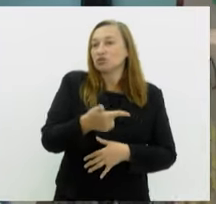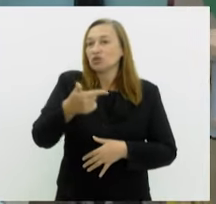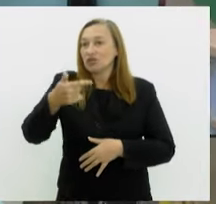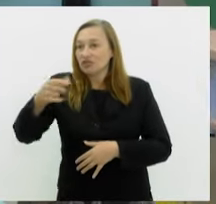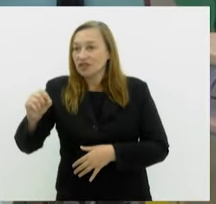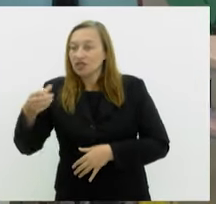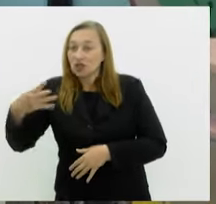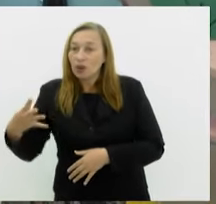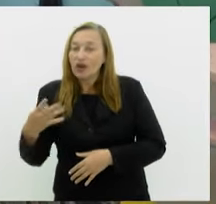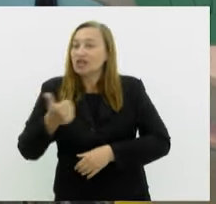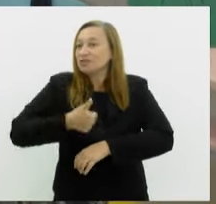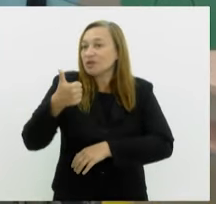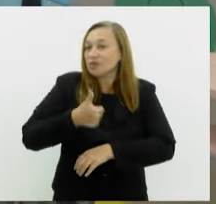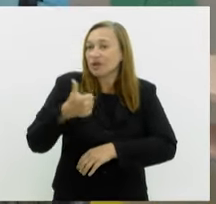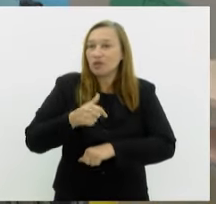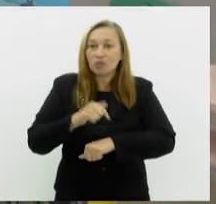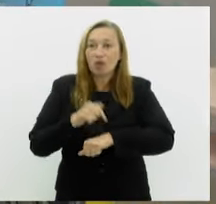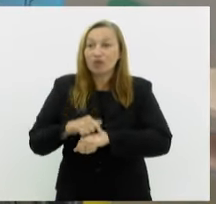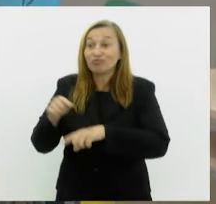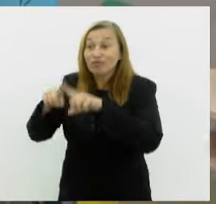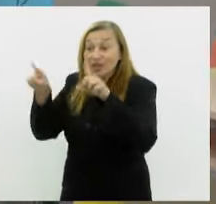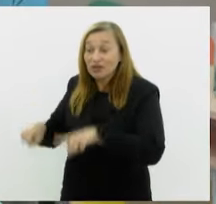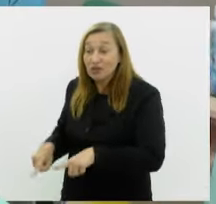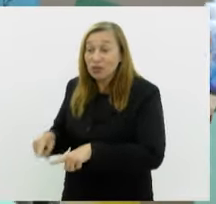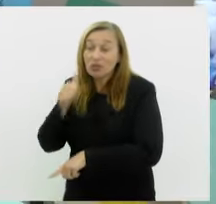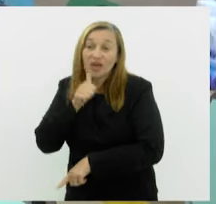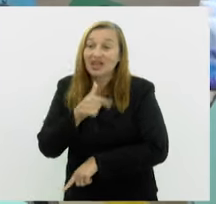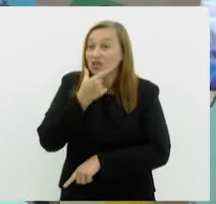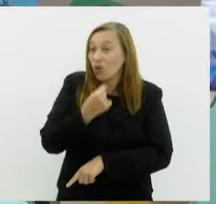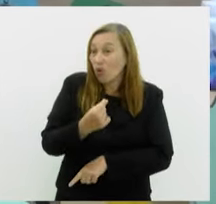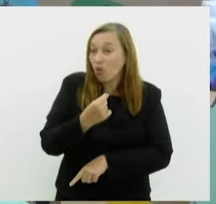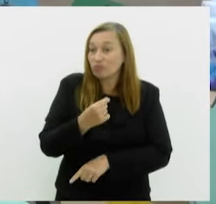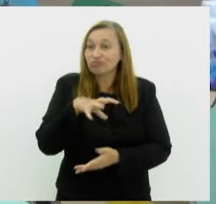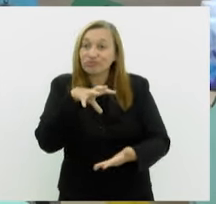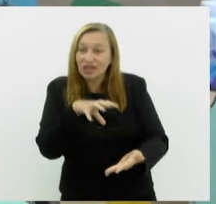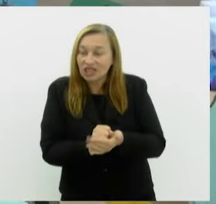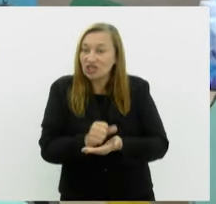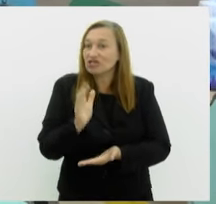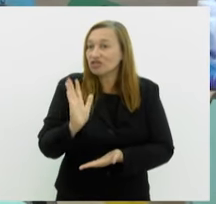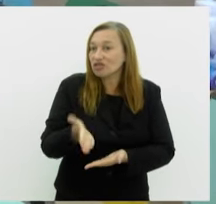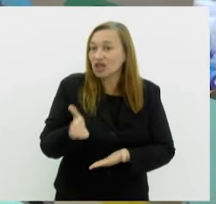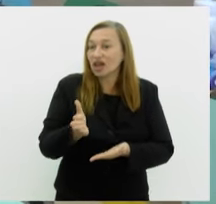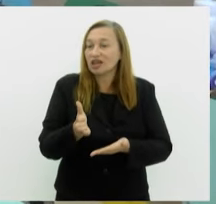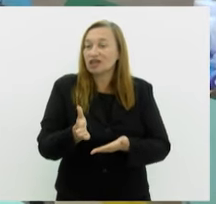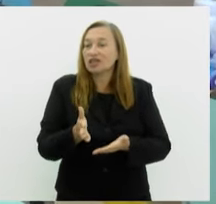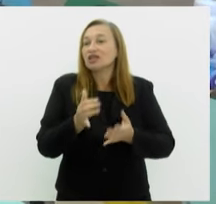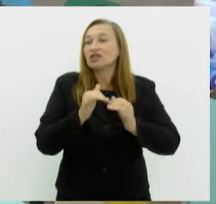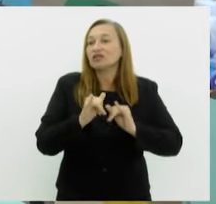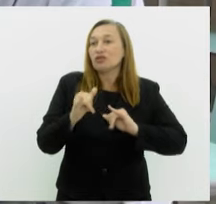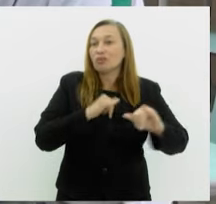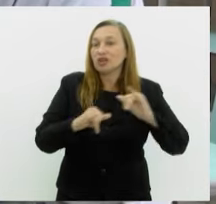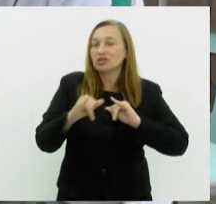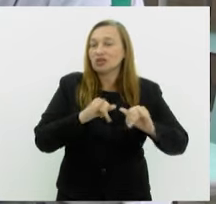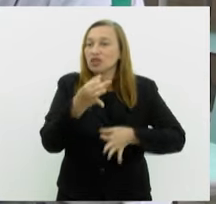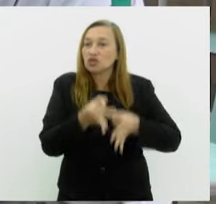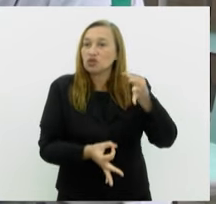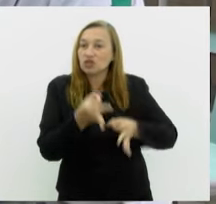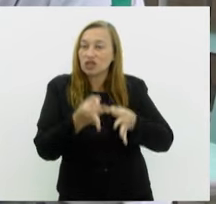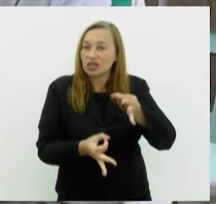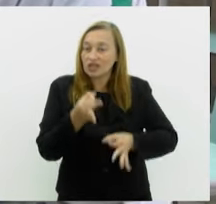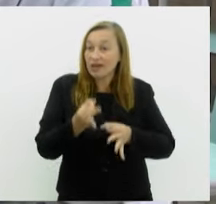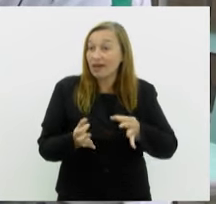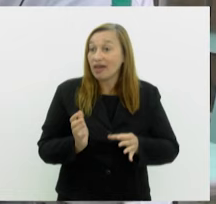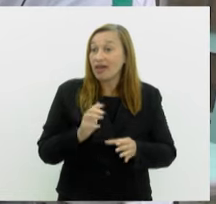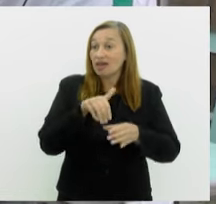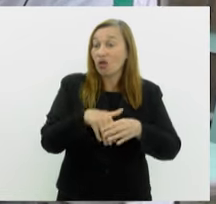momento, as servidoras e os servidores contactam aqueles que estão cadastrados na base de dados da Justiça Eleitoral, como voluntárias e